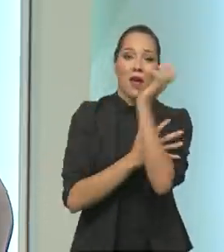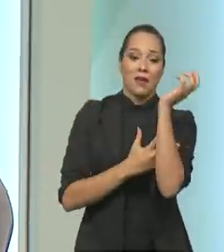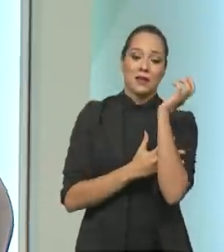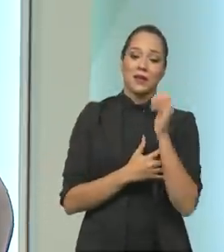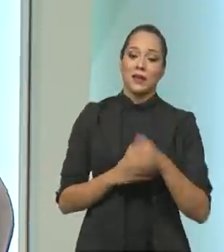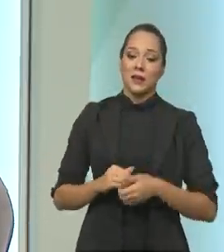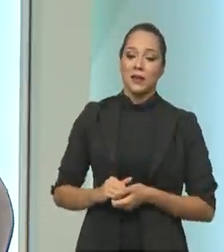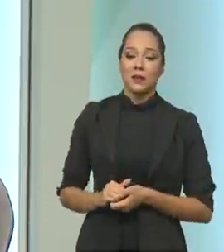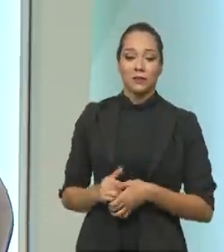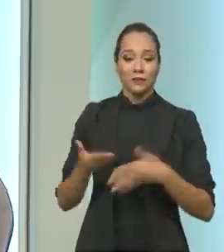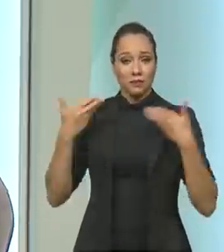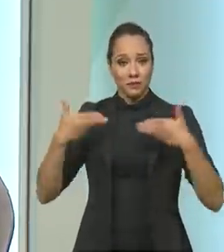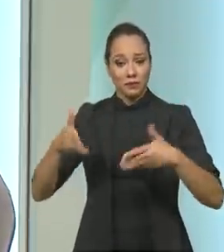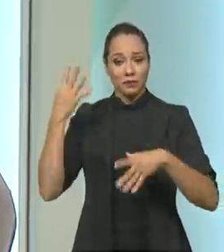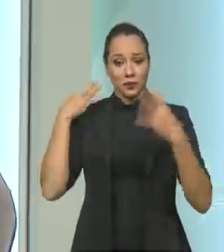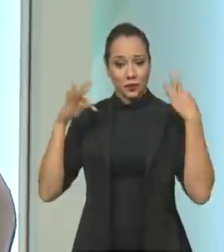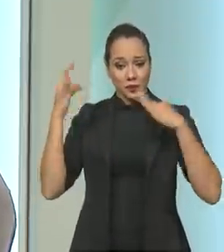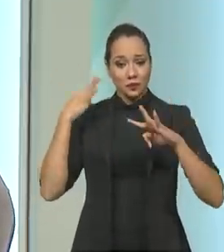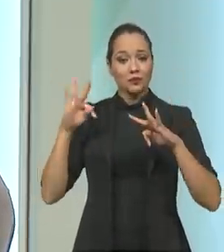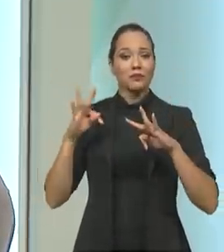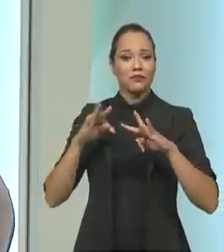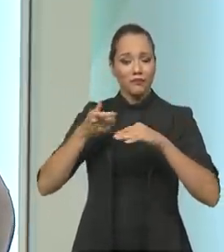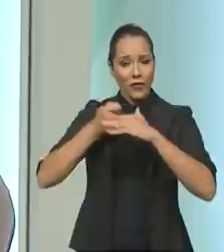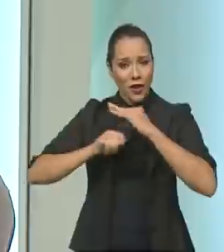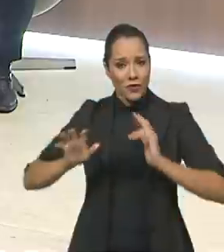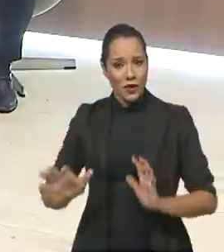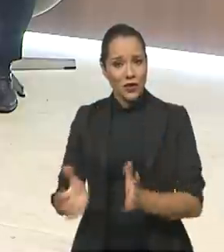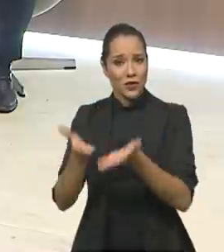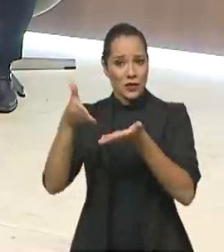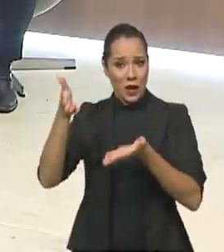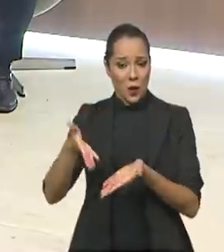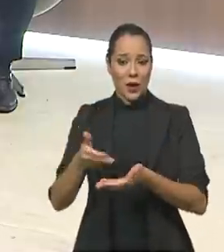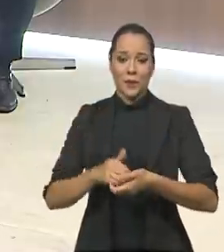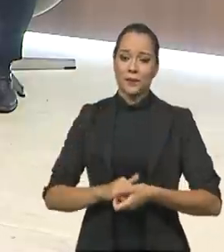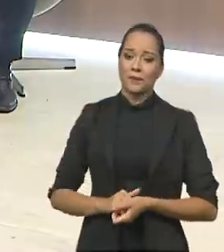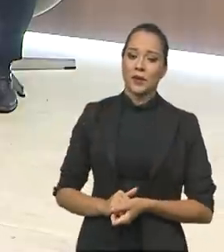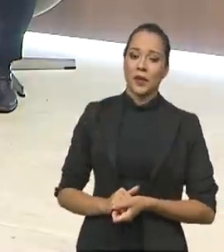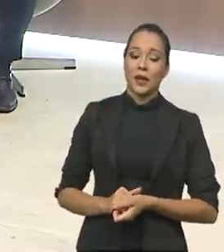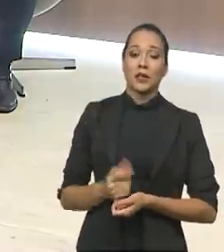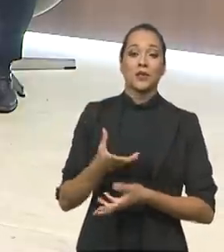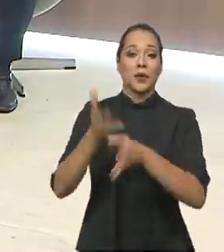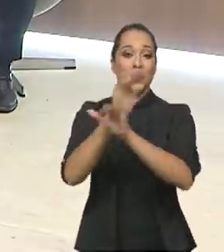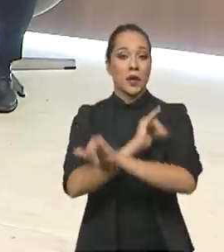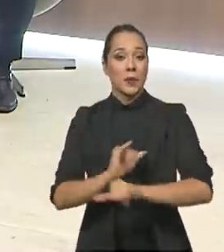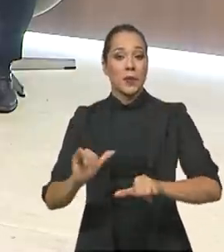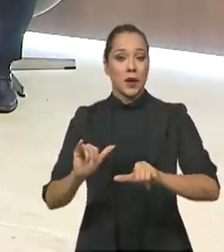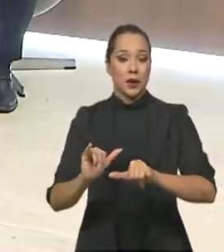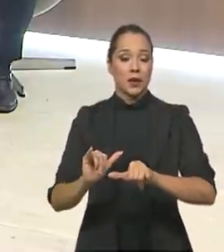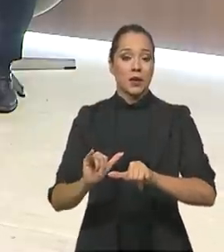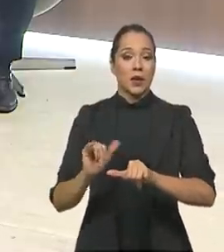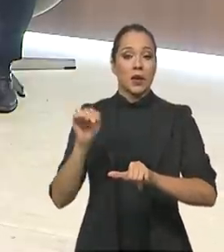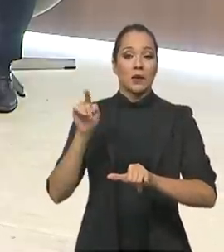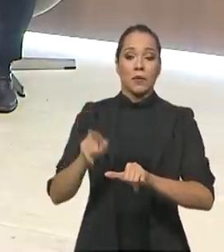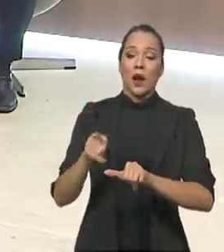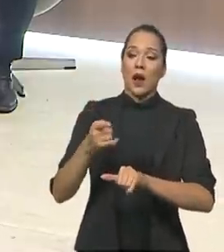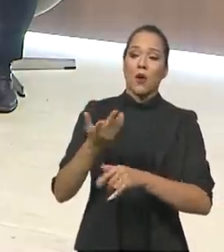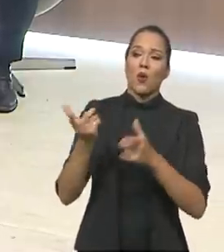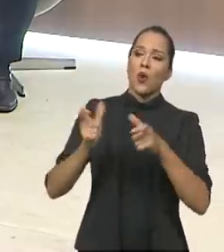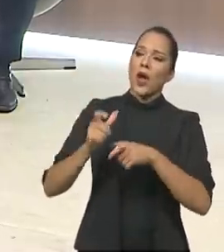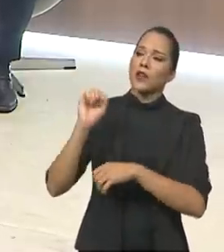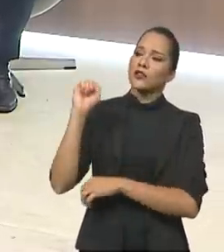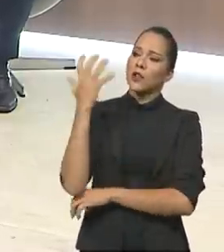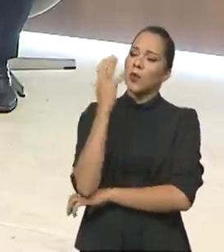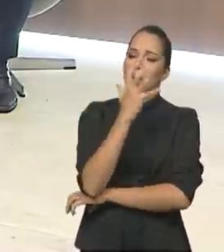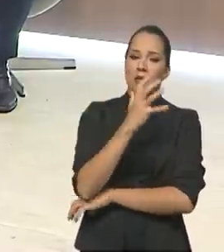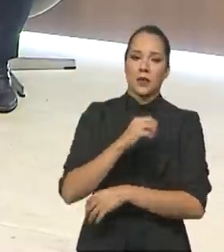E o Ministério do Turismo investiu nisso agora. Fizemos uma campanha para divulgar os nossos endereços de natureza,